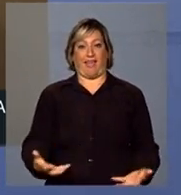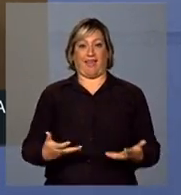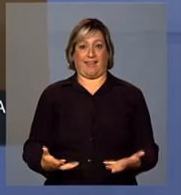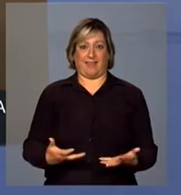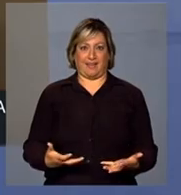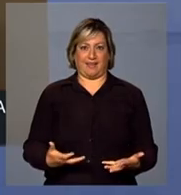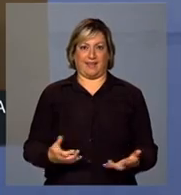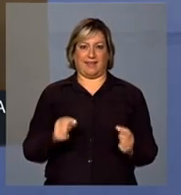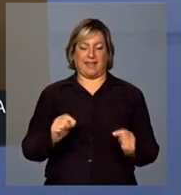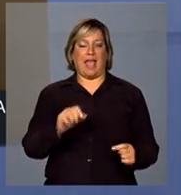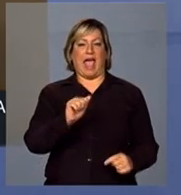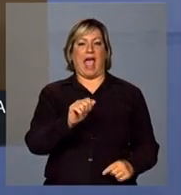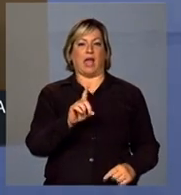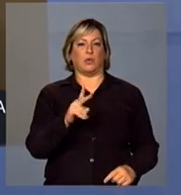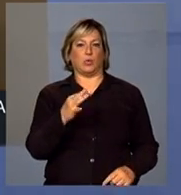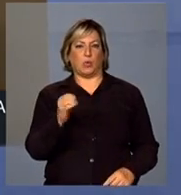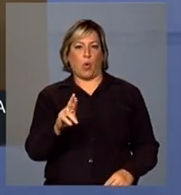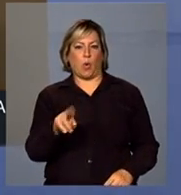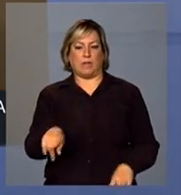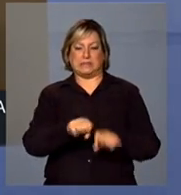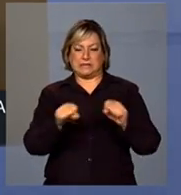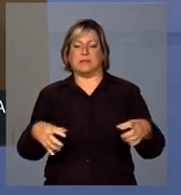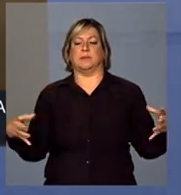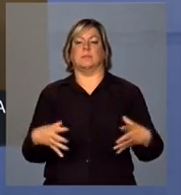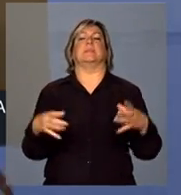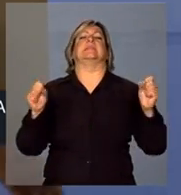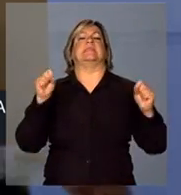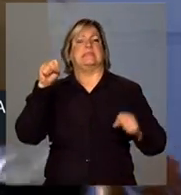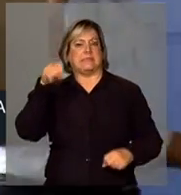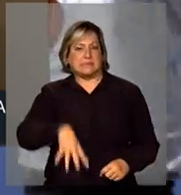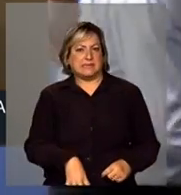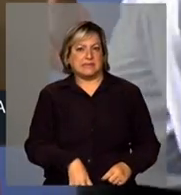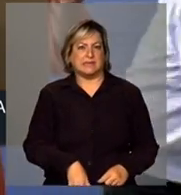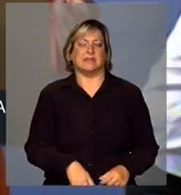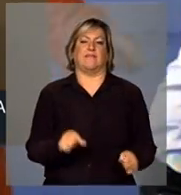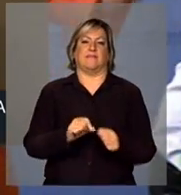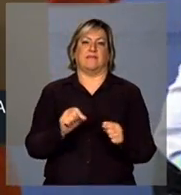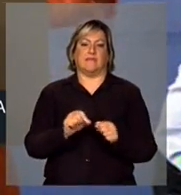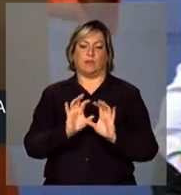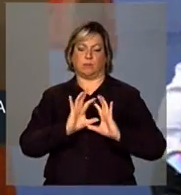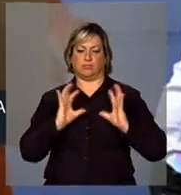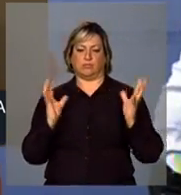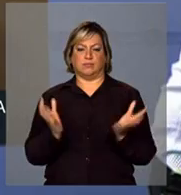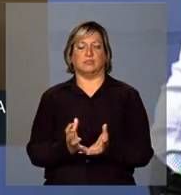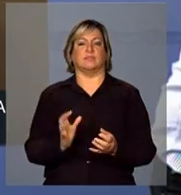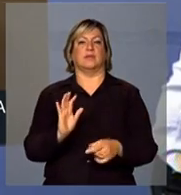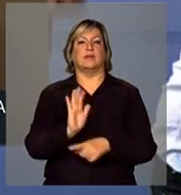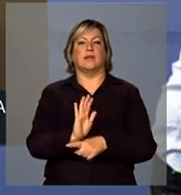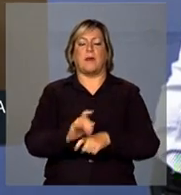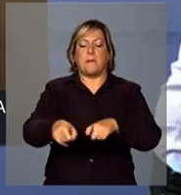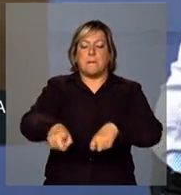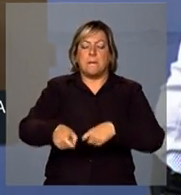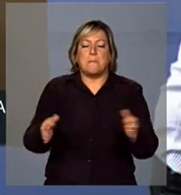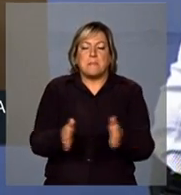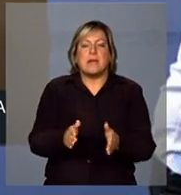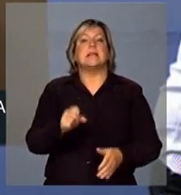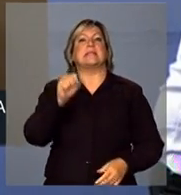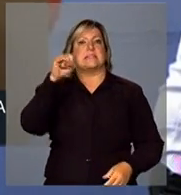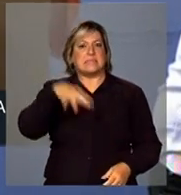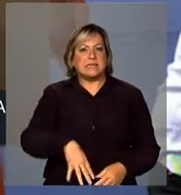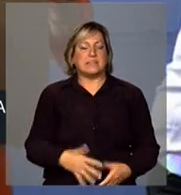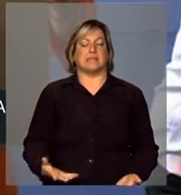Sistema adutor, sim. Sistema adutor, sim. Proteção à pequena agricultura, sim.